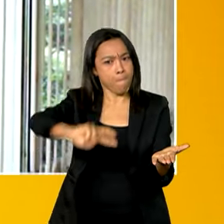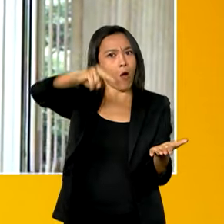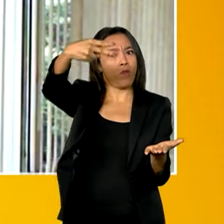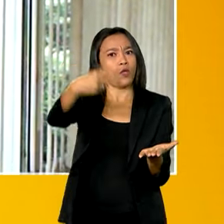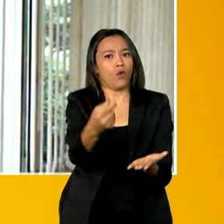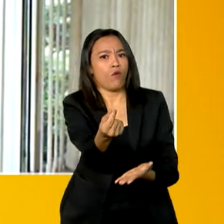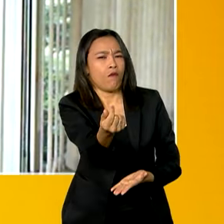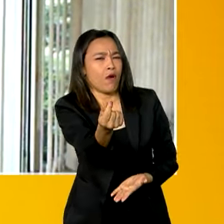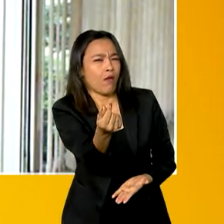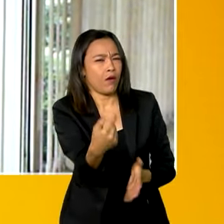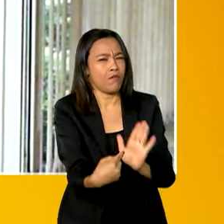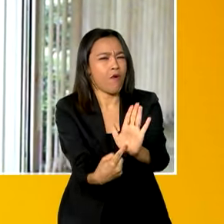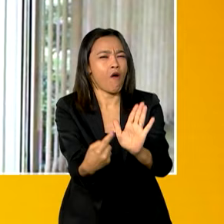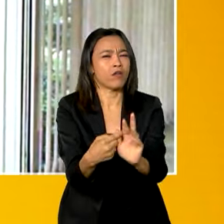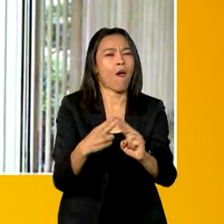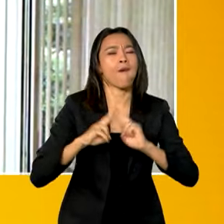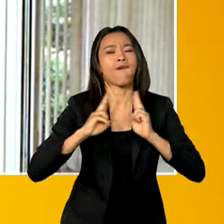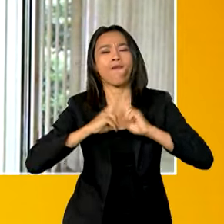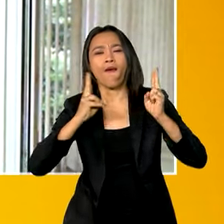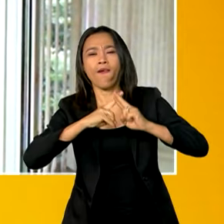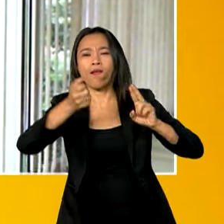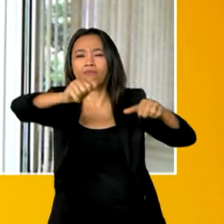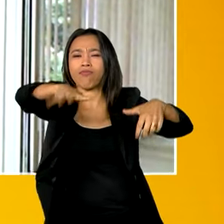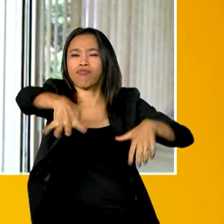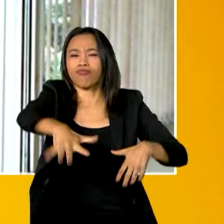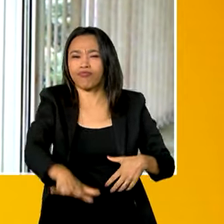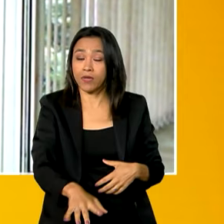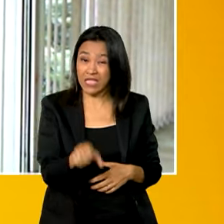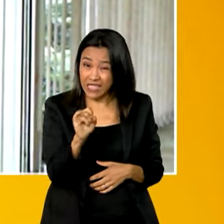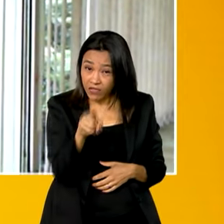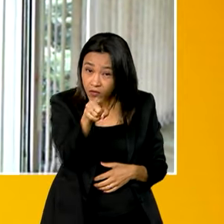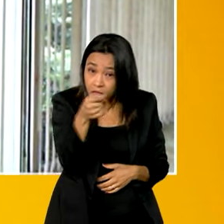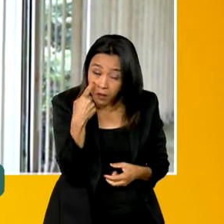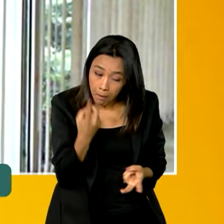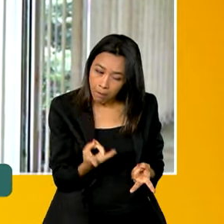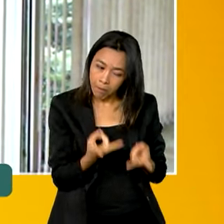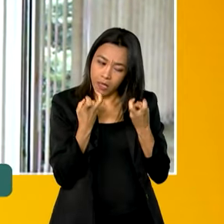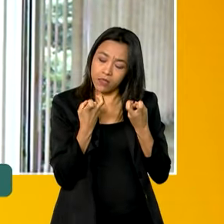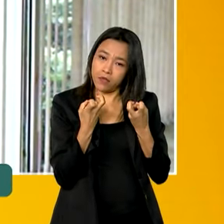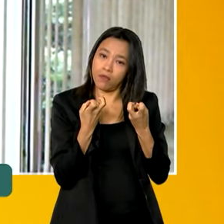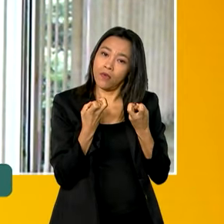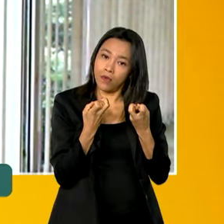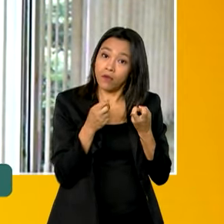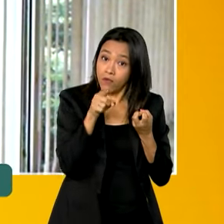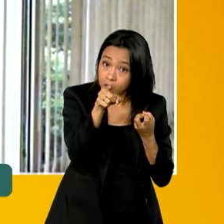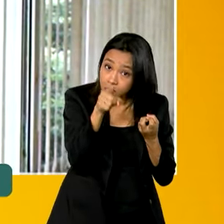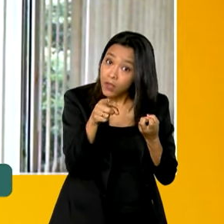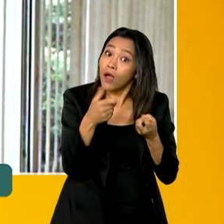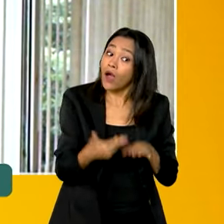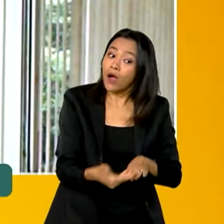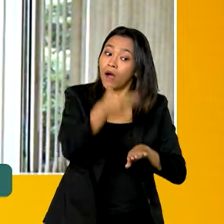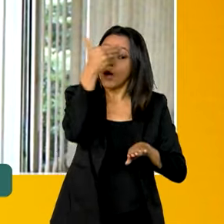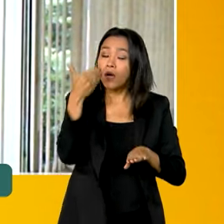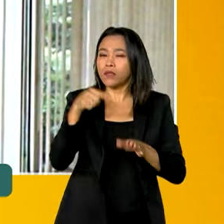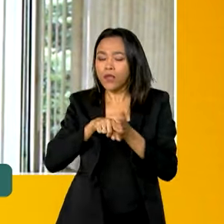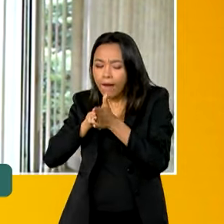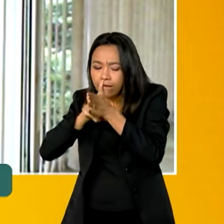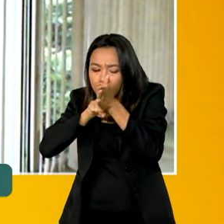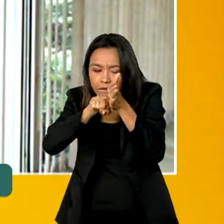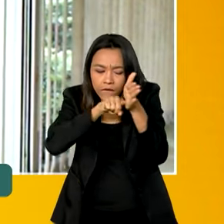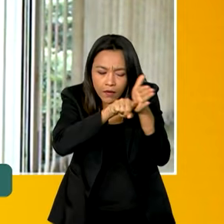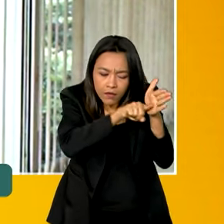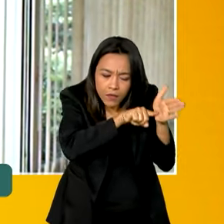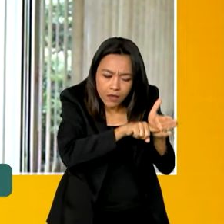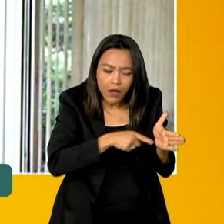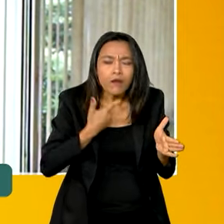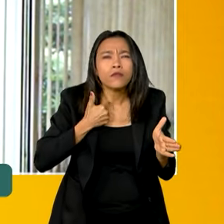anuncia uma promoção. Se o consumidor perceber essa prática, até porque ele pode já ter monitorado esse produto, é produto que ele